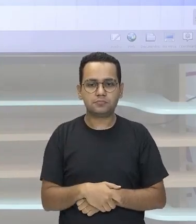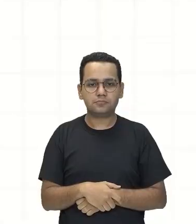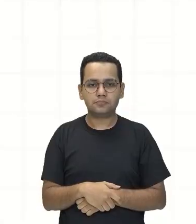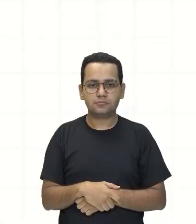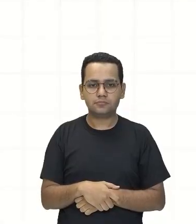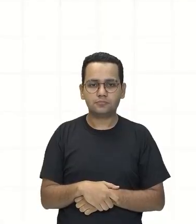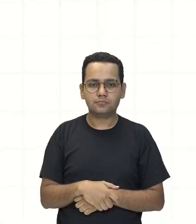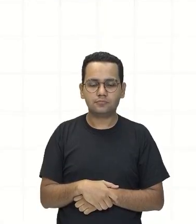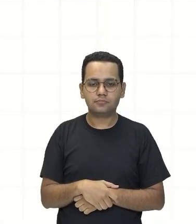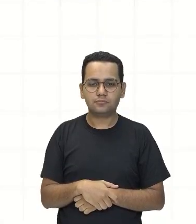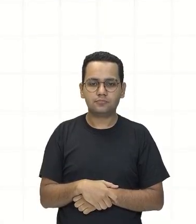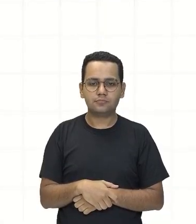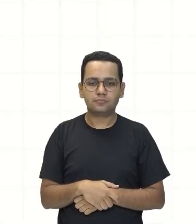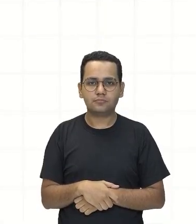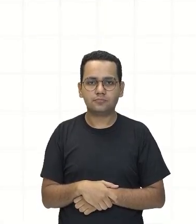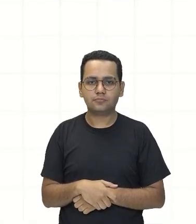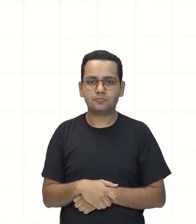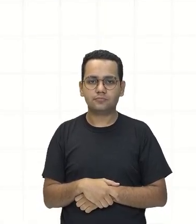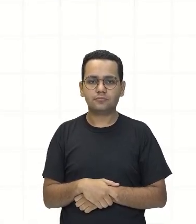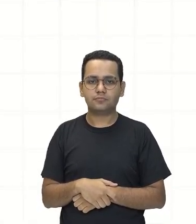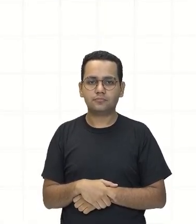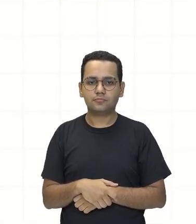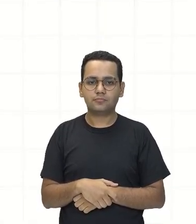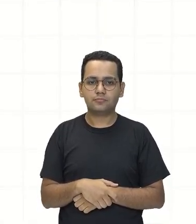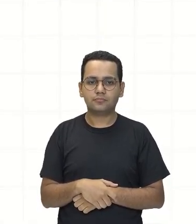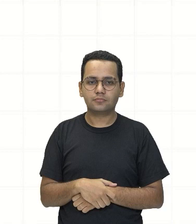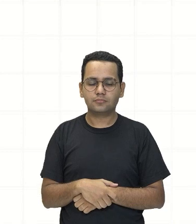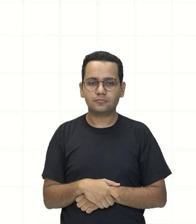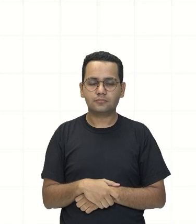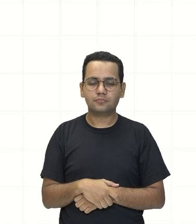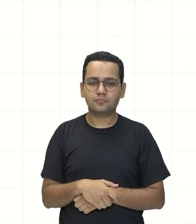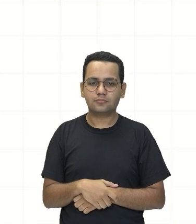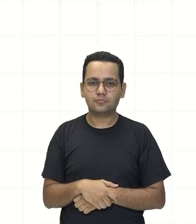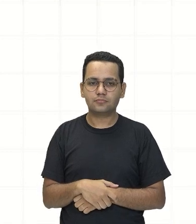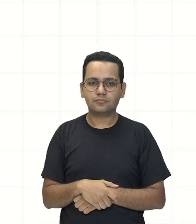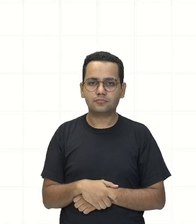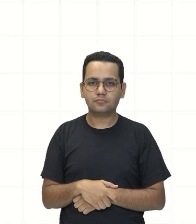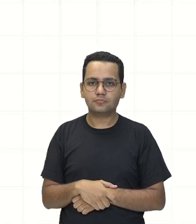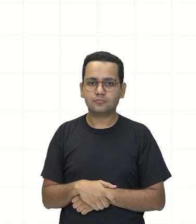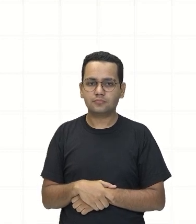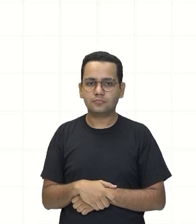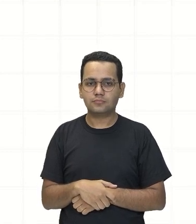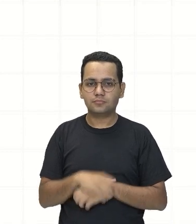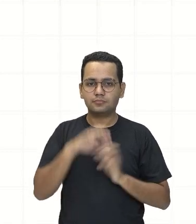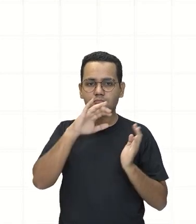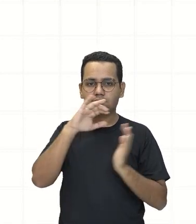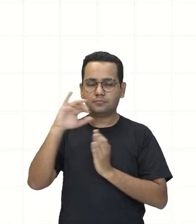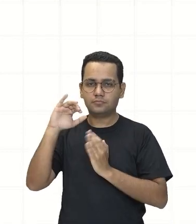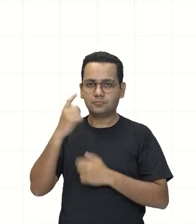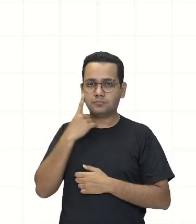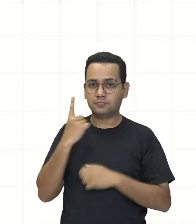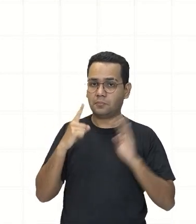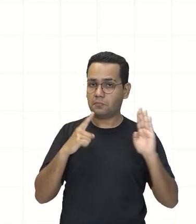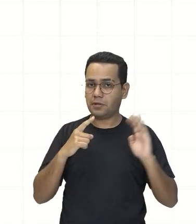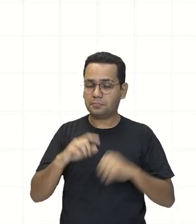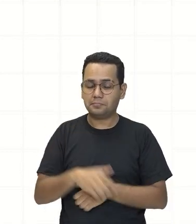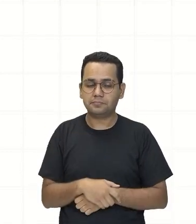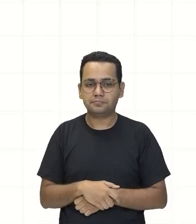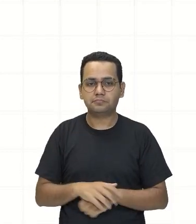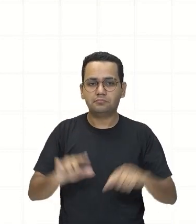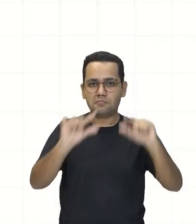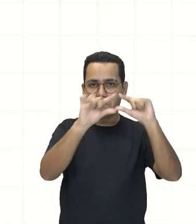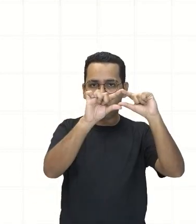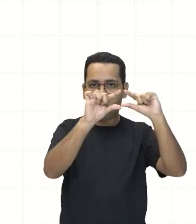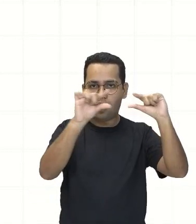segundo exemplo Me segue No nosso segundo exemplo Nós temos o seguinte Eu